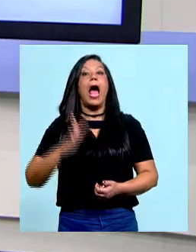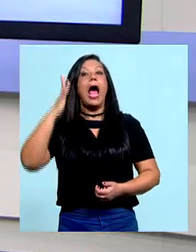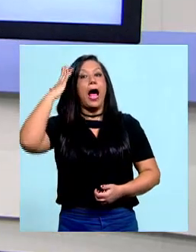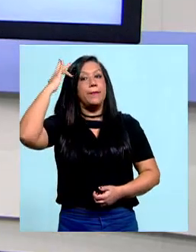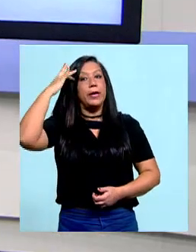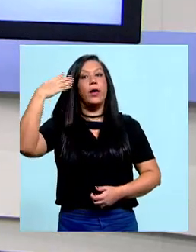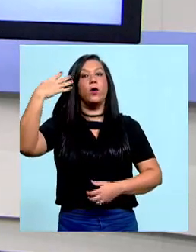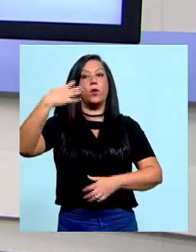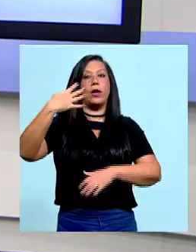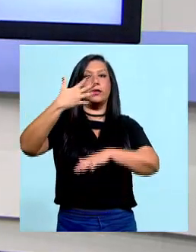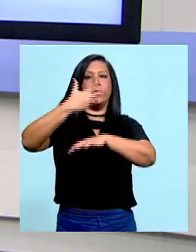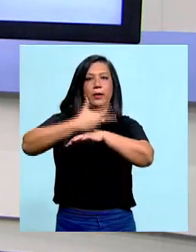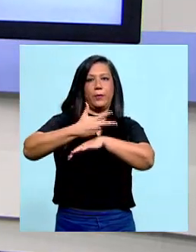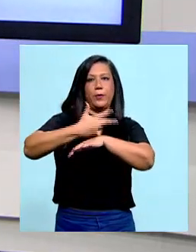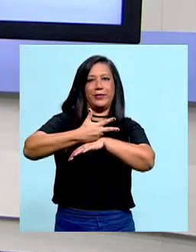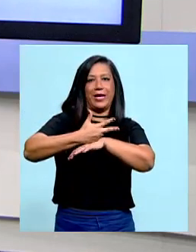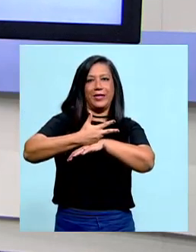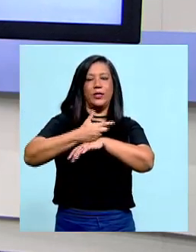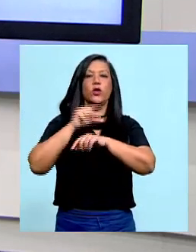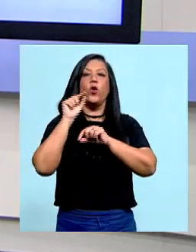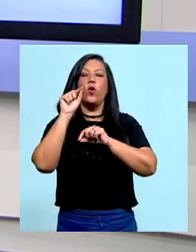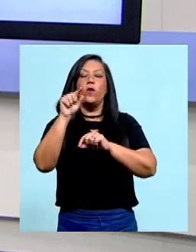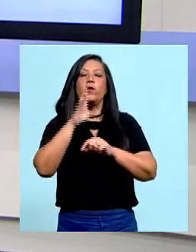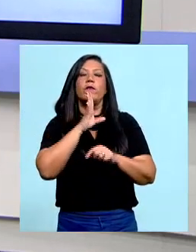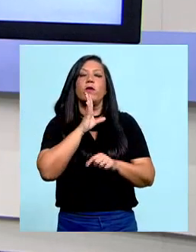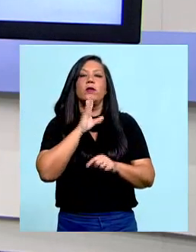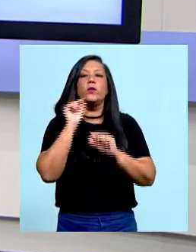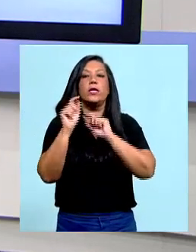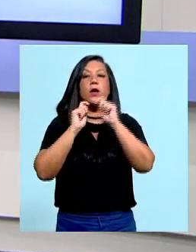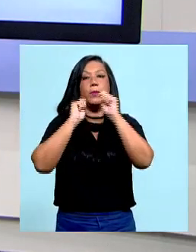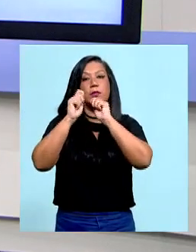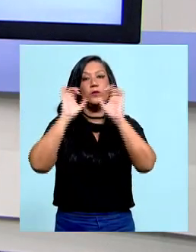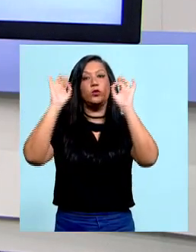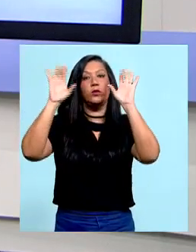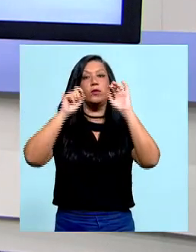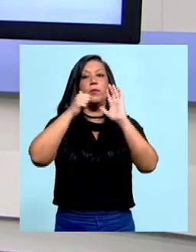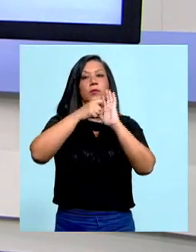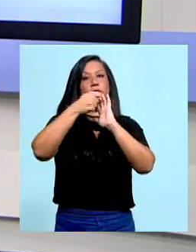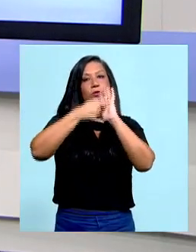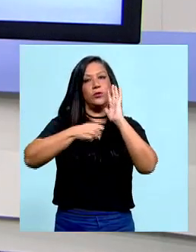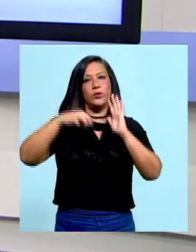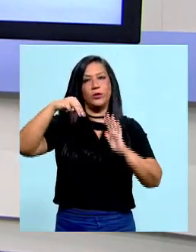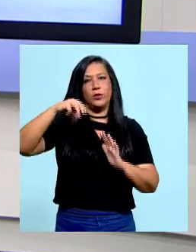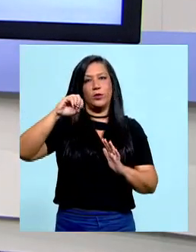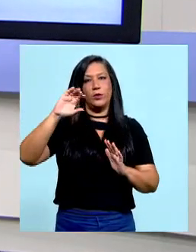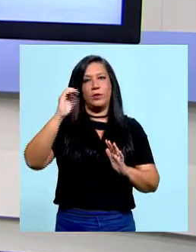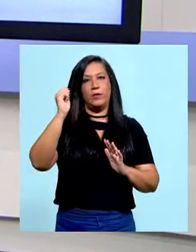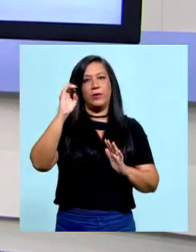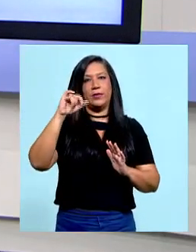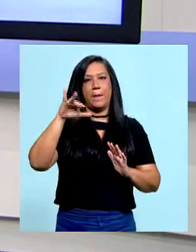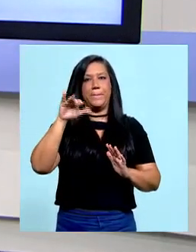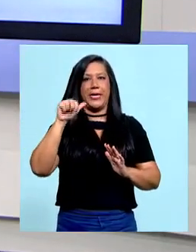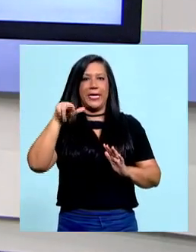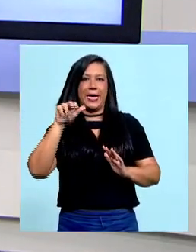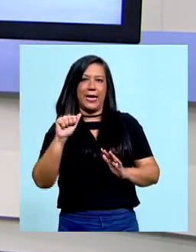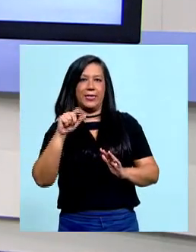Amanhã na quarta reportagem da série, você vai acompanhar uma entrevista exclusiva com a escritora moçambicana Paulina Xiziane.